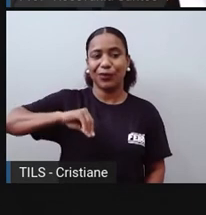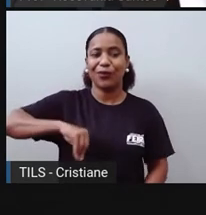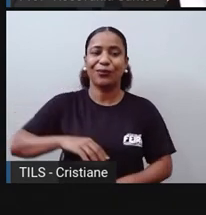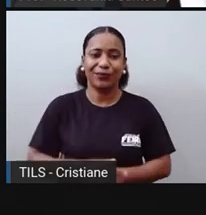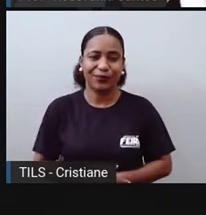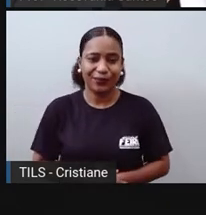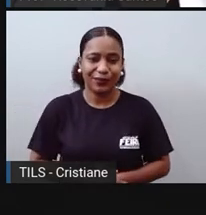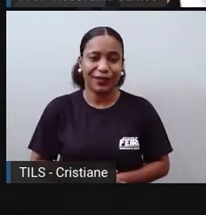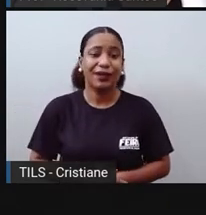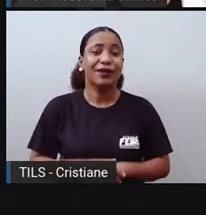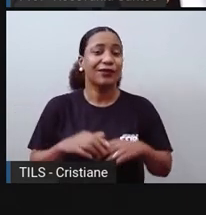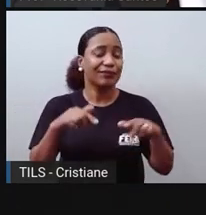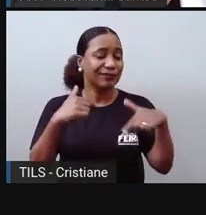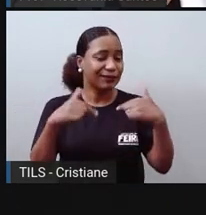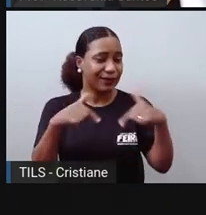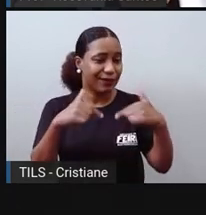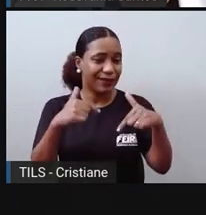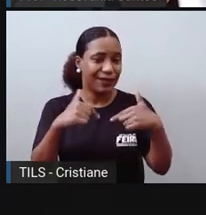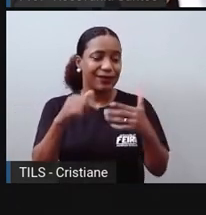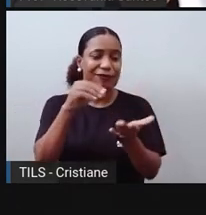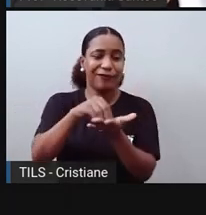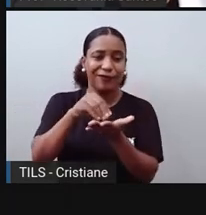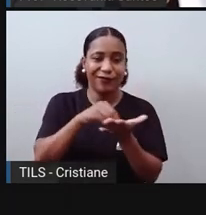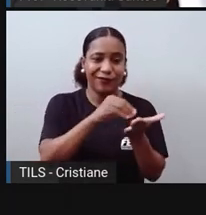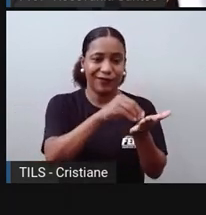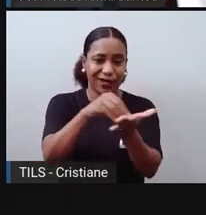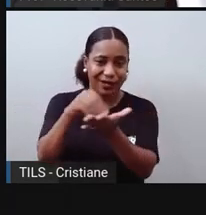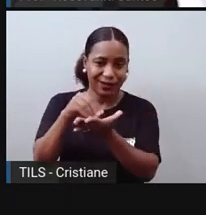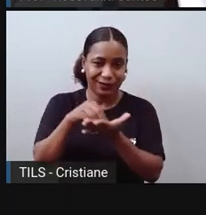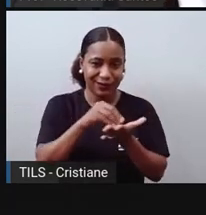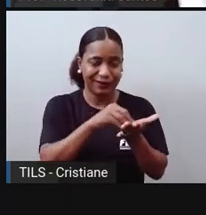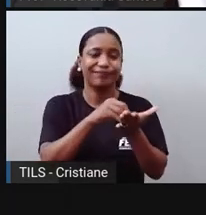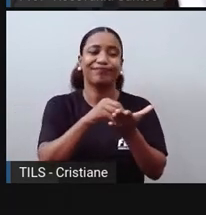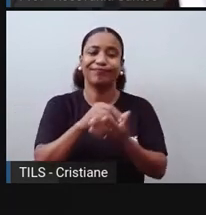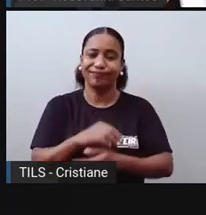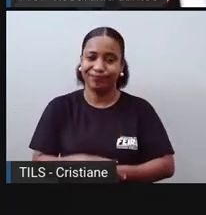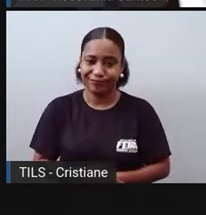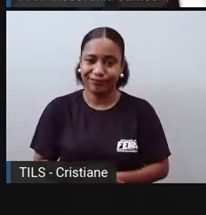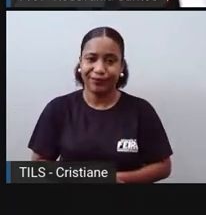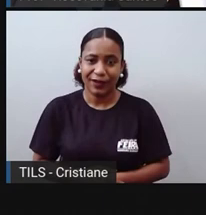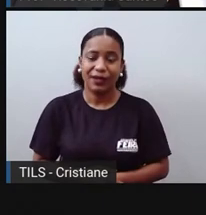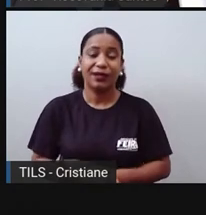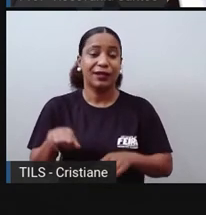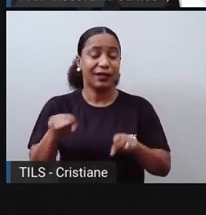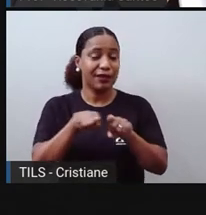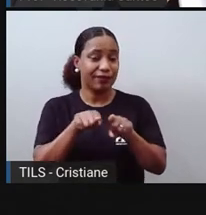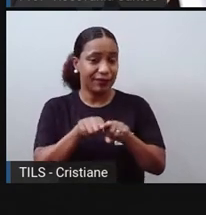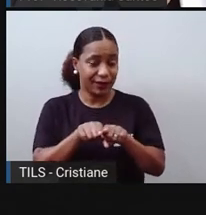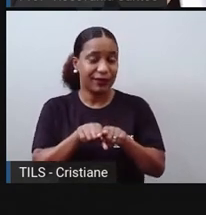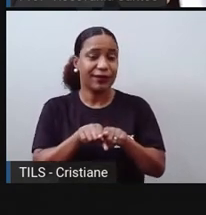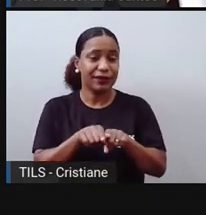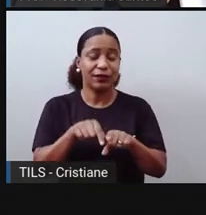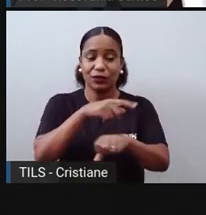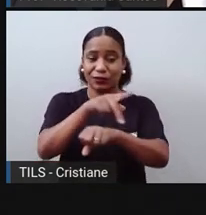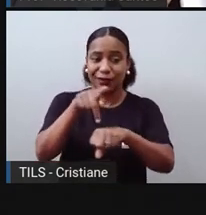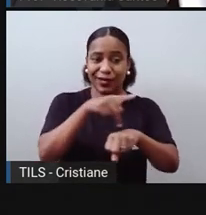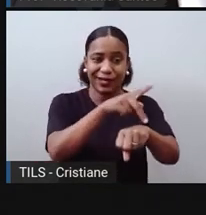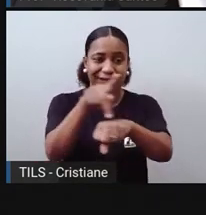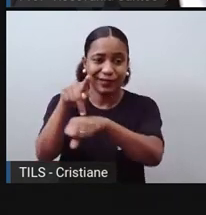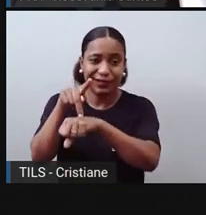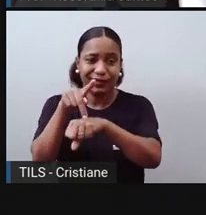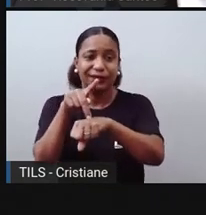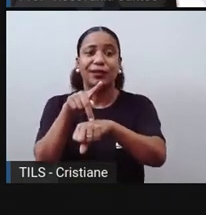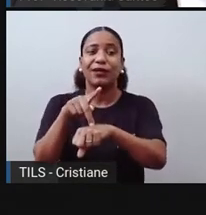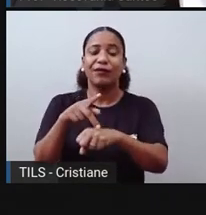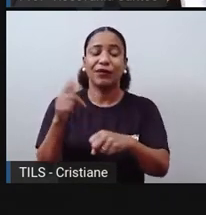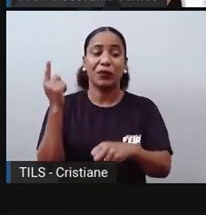isso aqui se torne uma coisa bastante corriqueira, infelizmente. O fortalecimento das grandes potências, ou seja, os países que já eram ricos